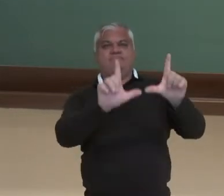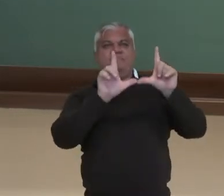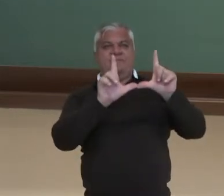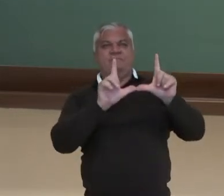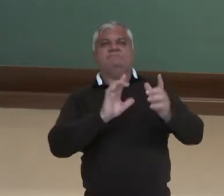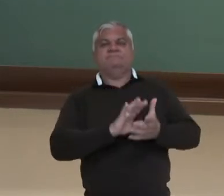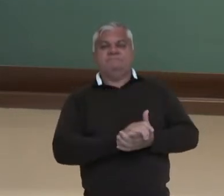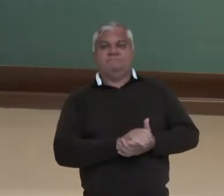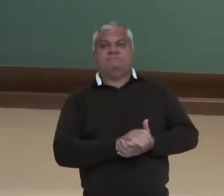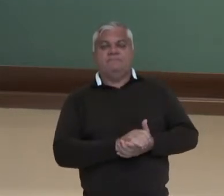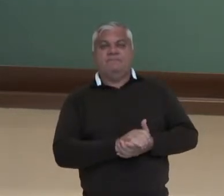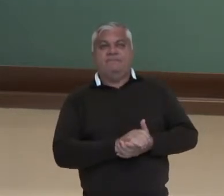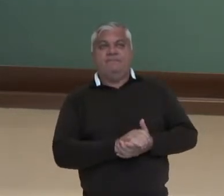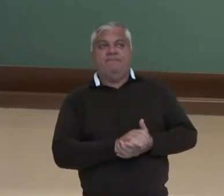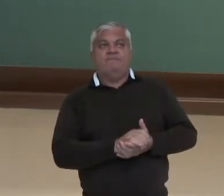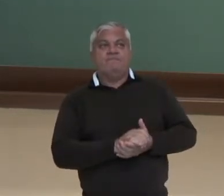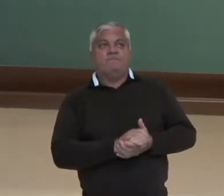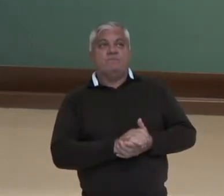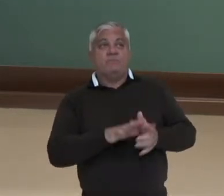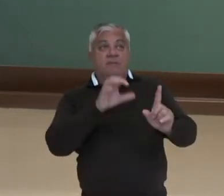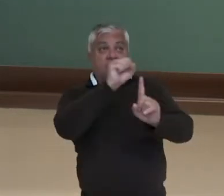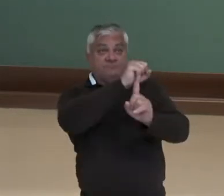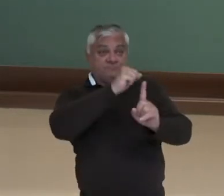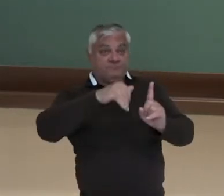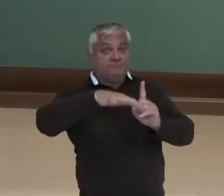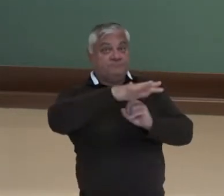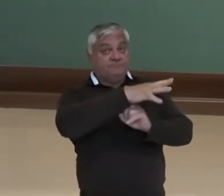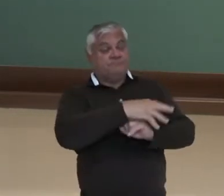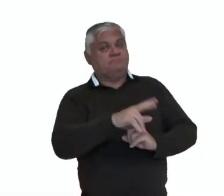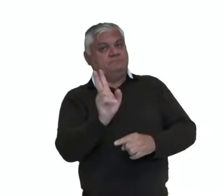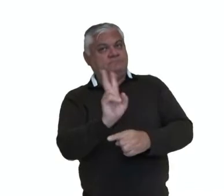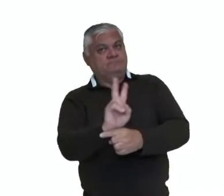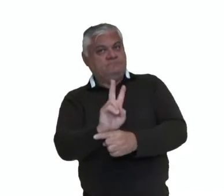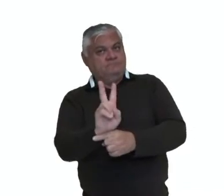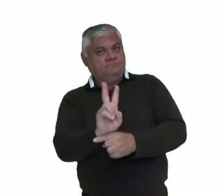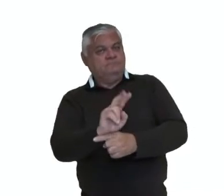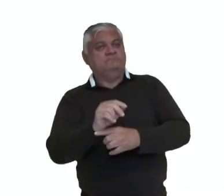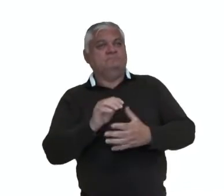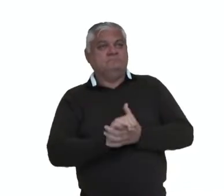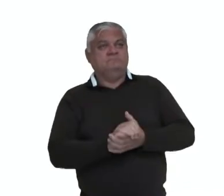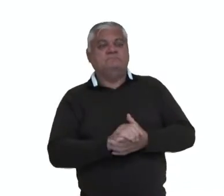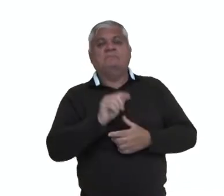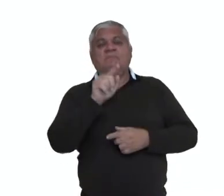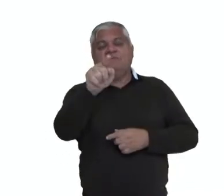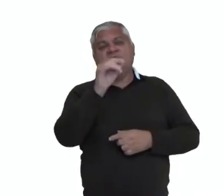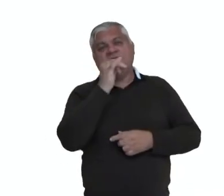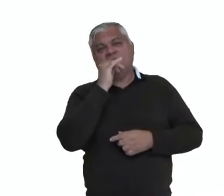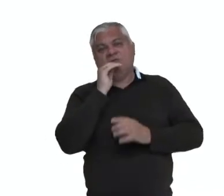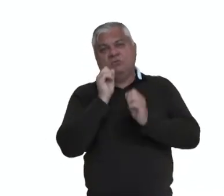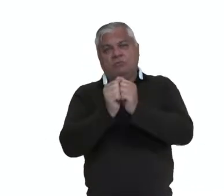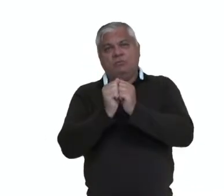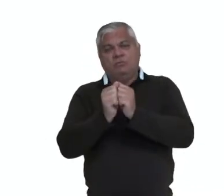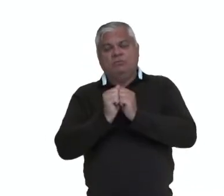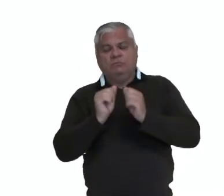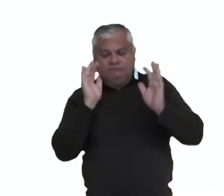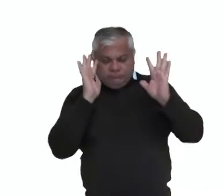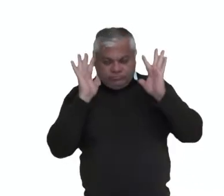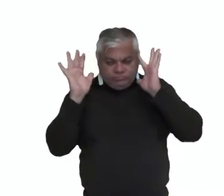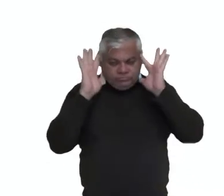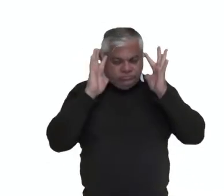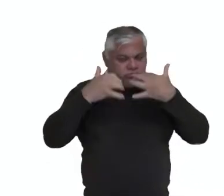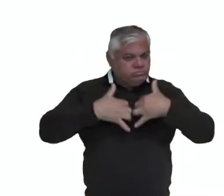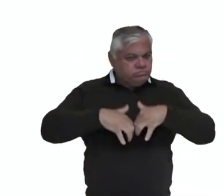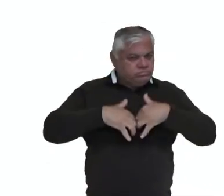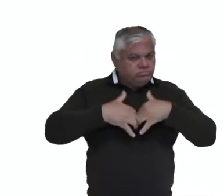Bom, em sociedade vigie, né? Então, veja o que o provérbio nos diz. Quando estiver consigo, vigie seus pensamentos. Em